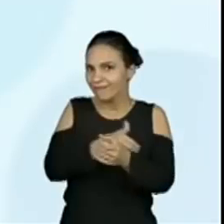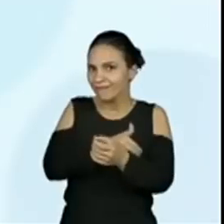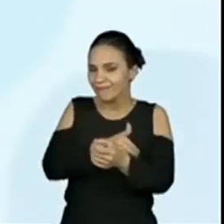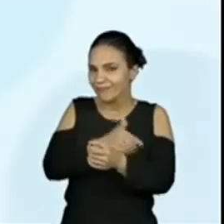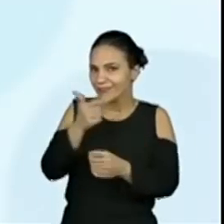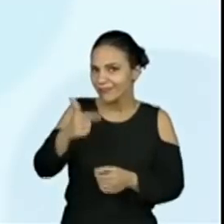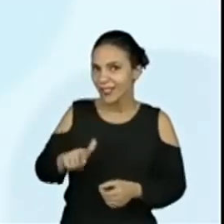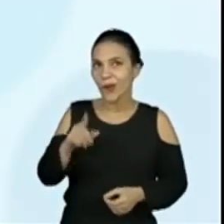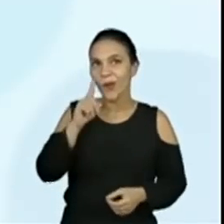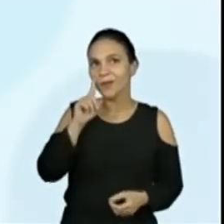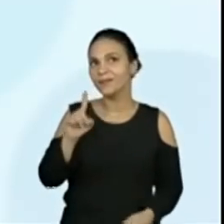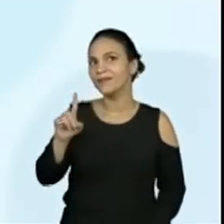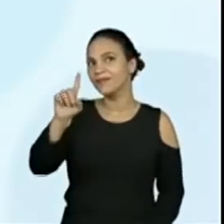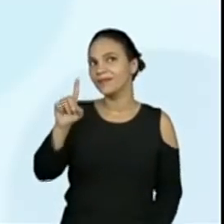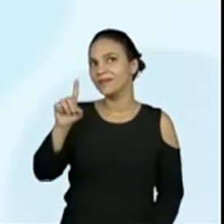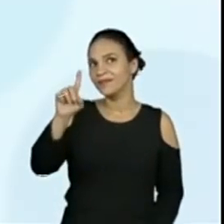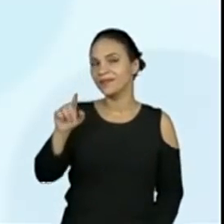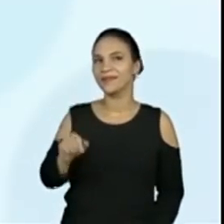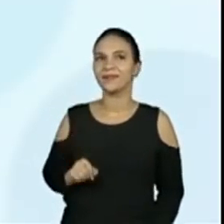Aqui em cima, hein?